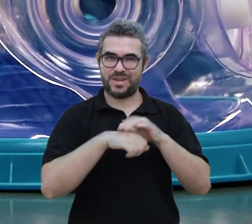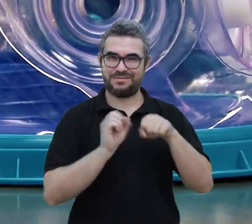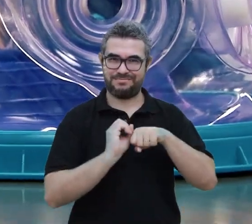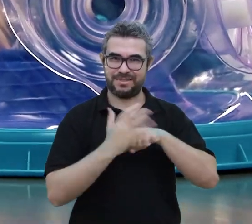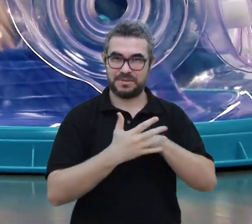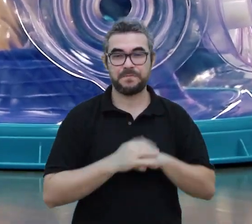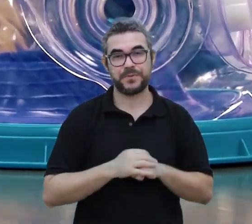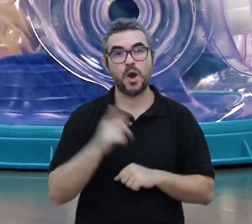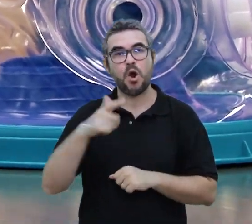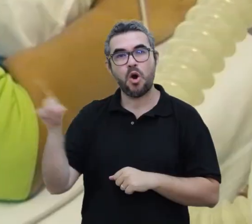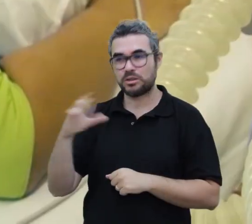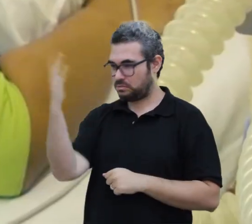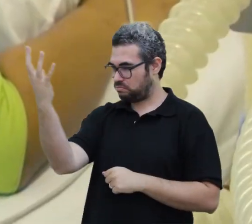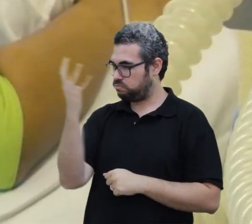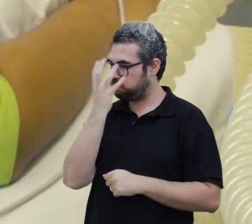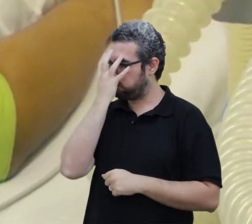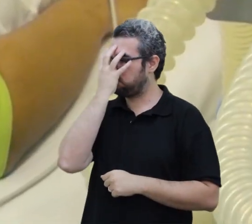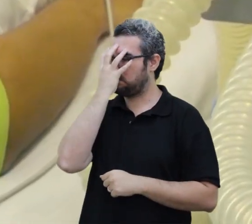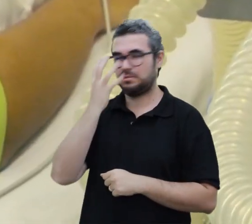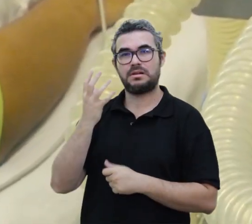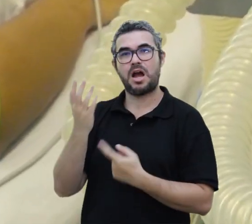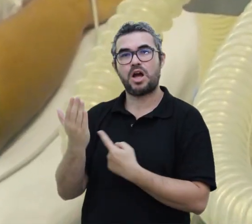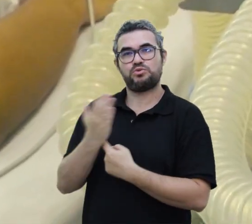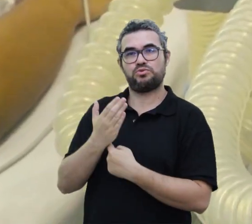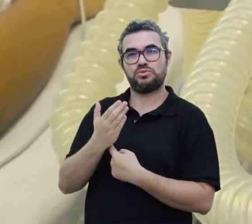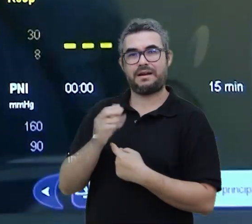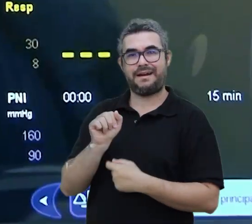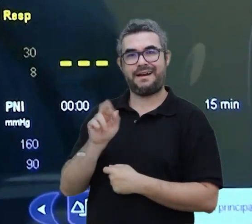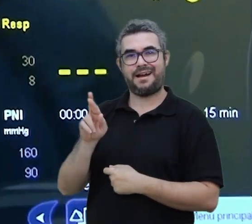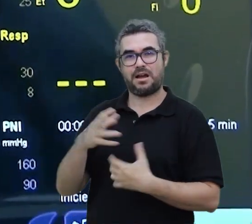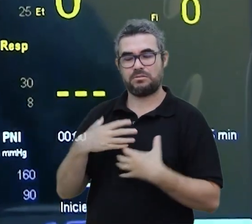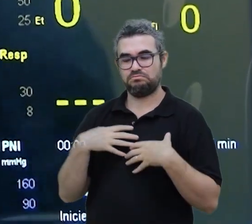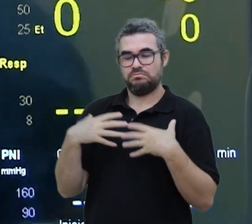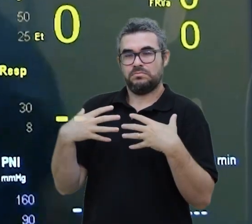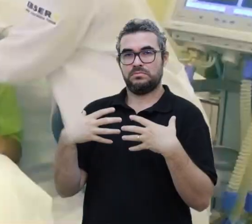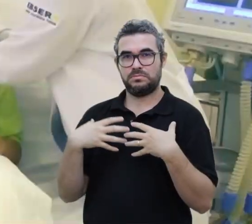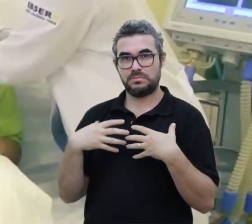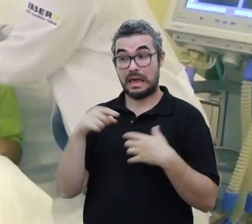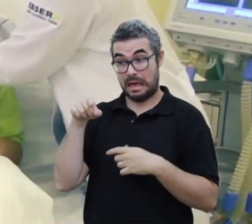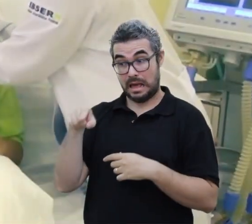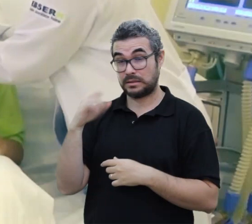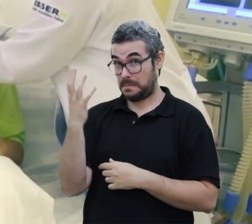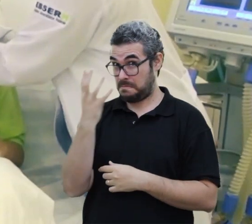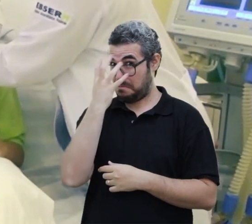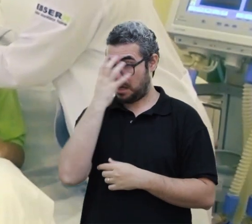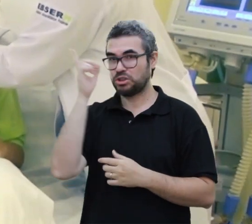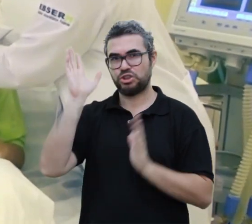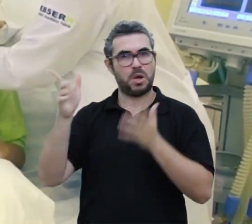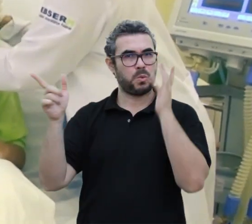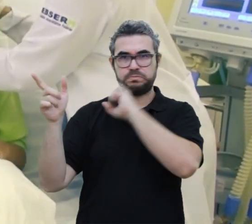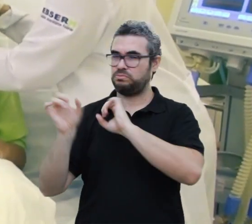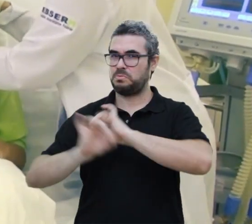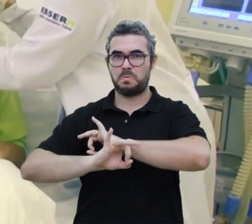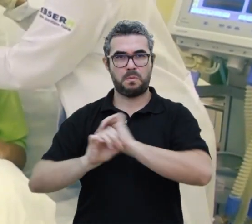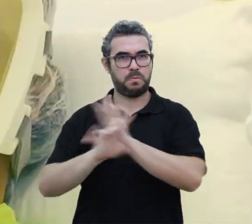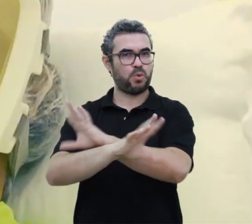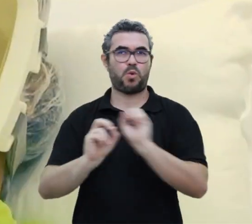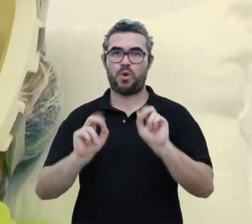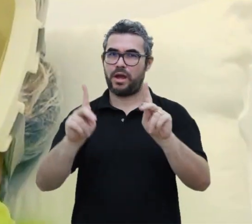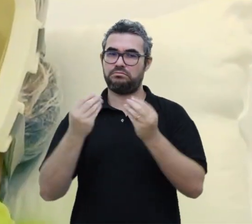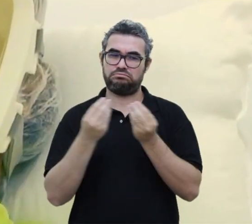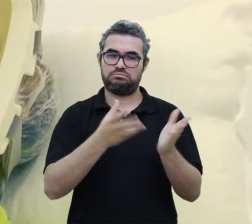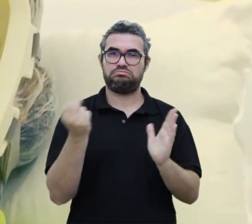pandemia da Covid-19. A Wolf Mask é outro exemplo de inovação na área da saúde. A máscara, que teve a carta patente